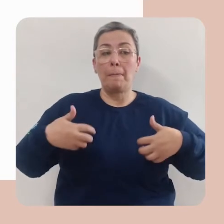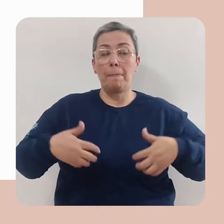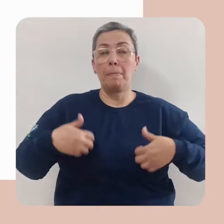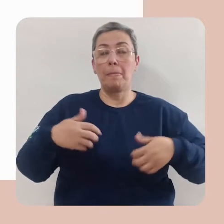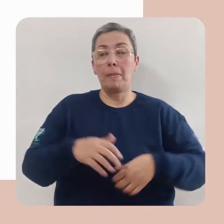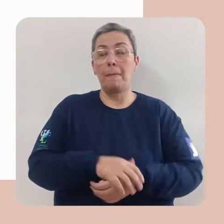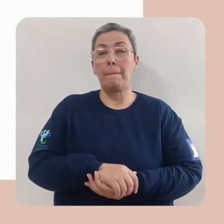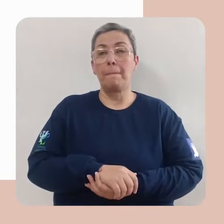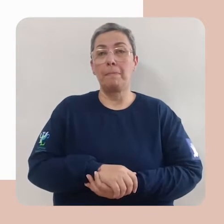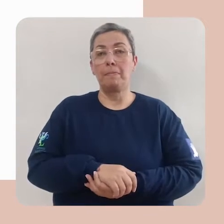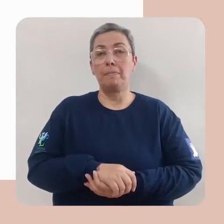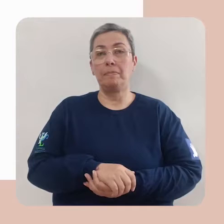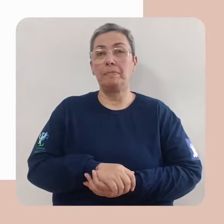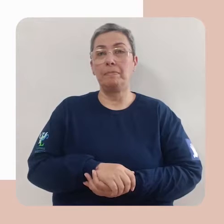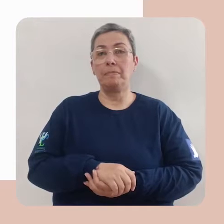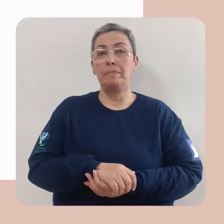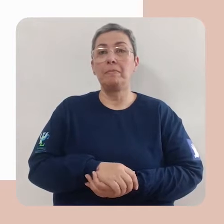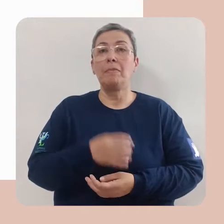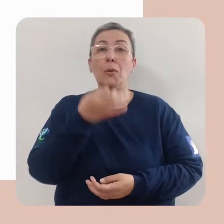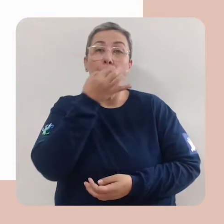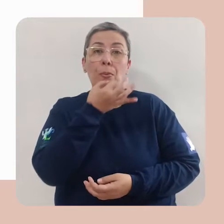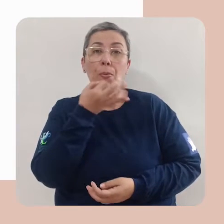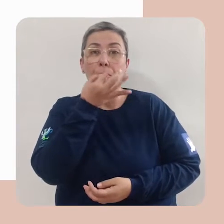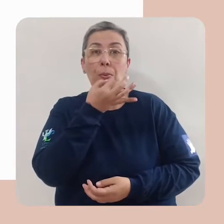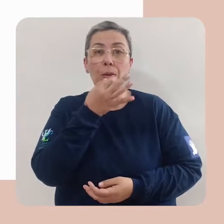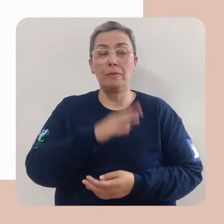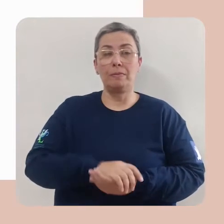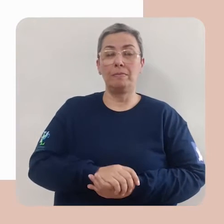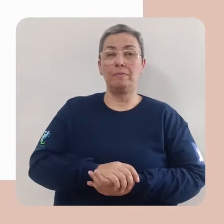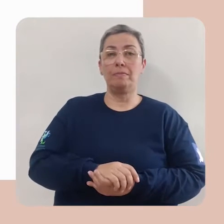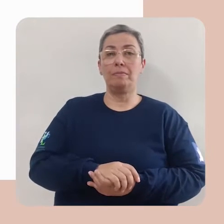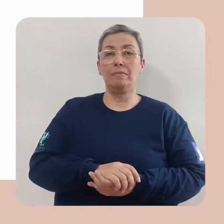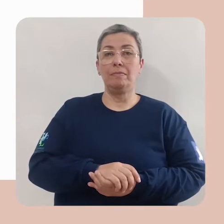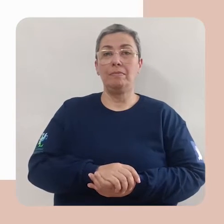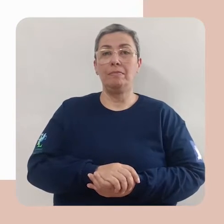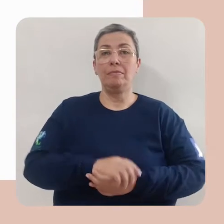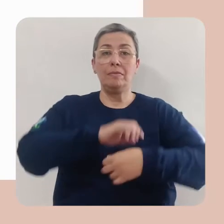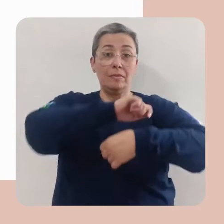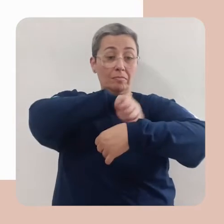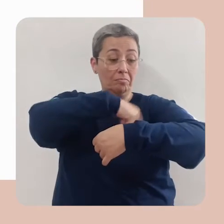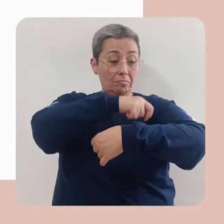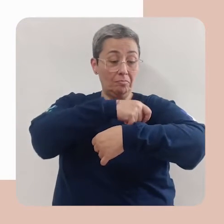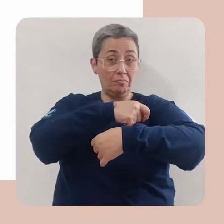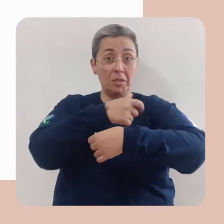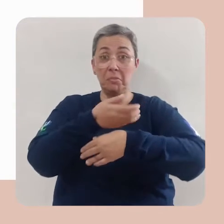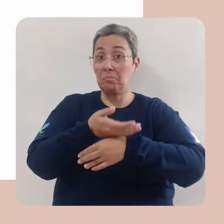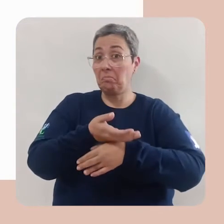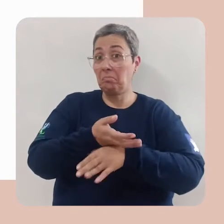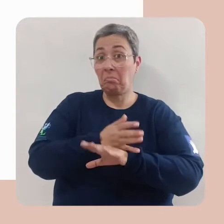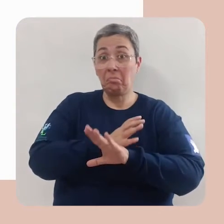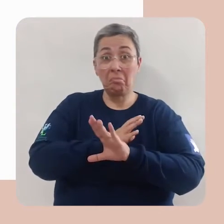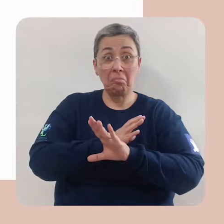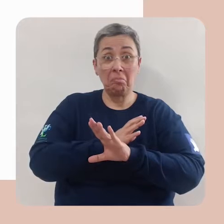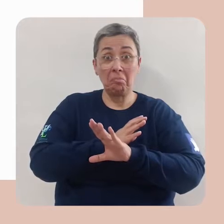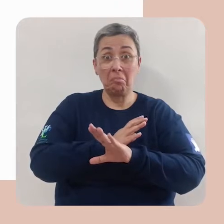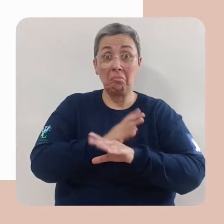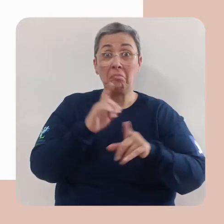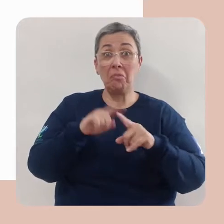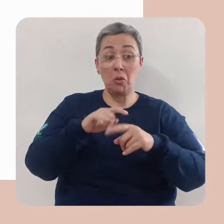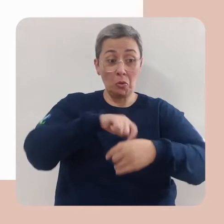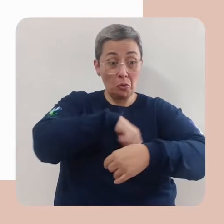macaco assobia. Panela